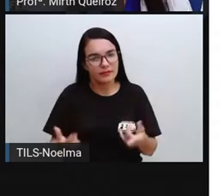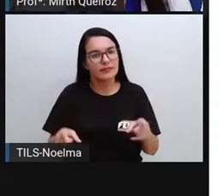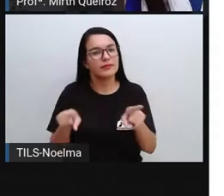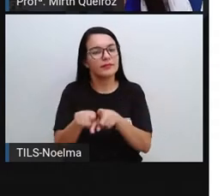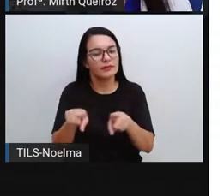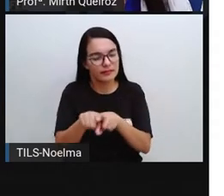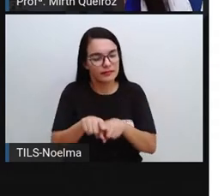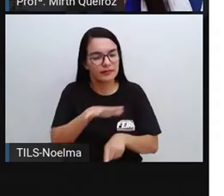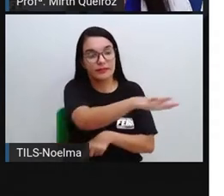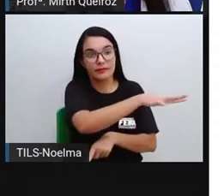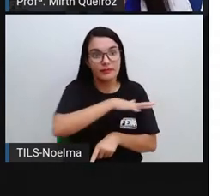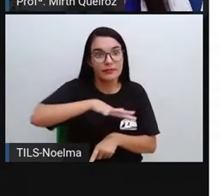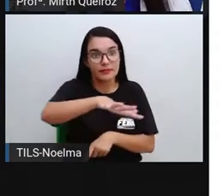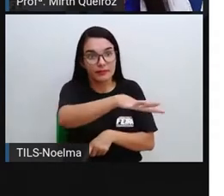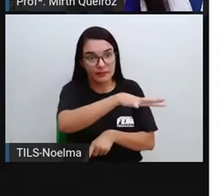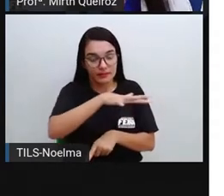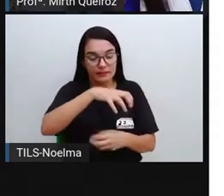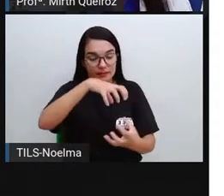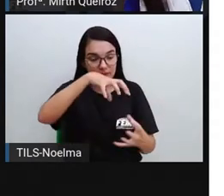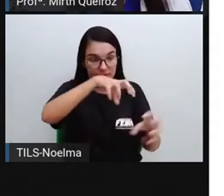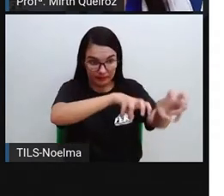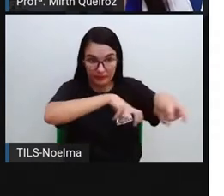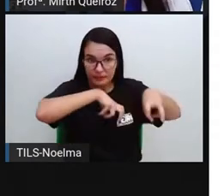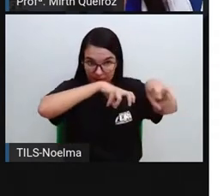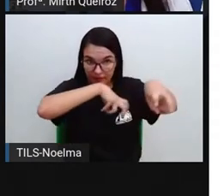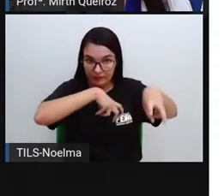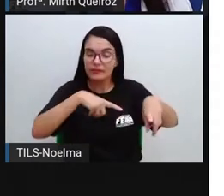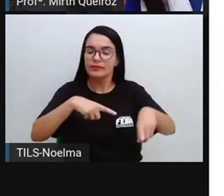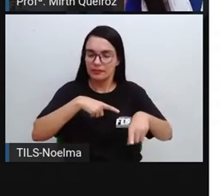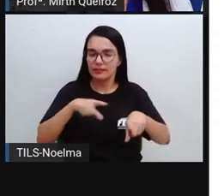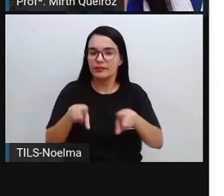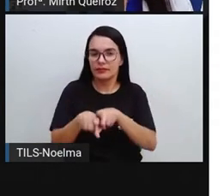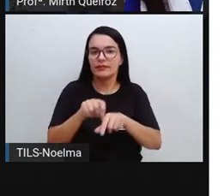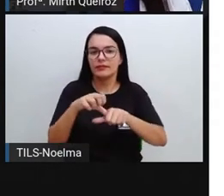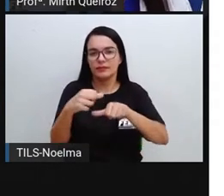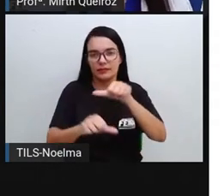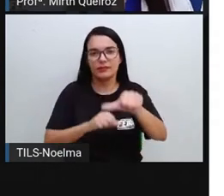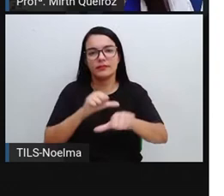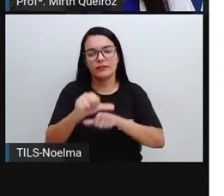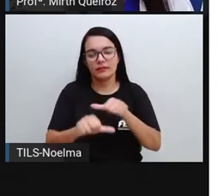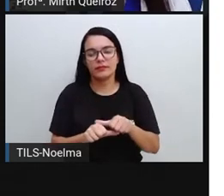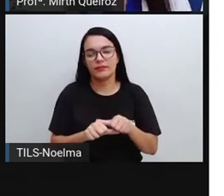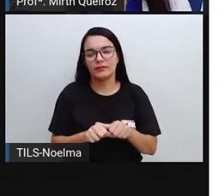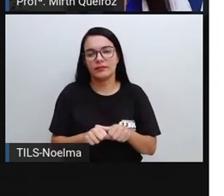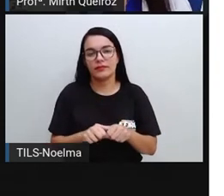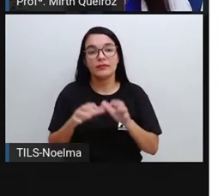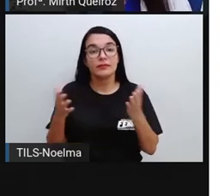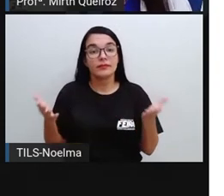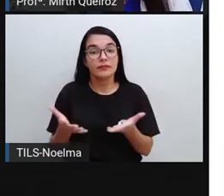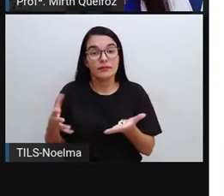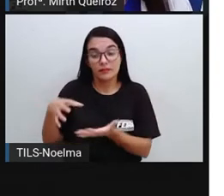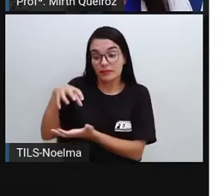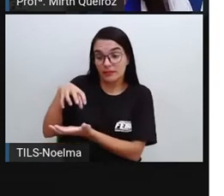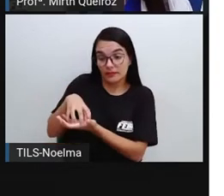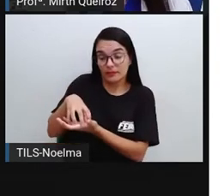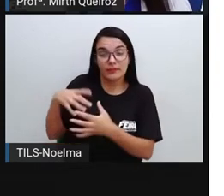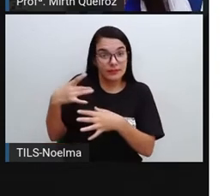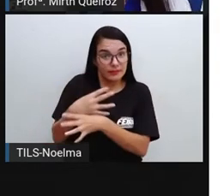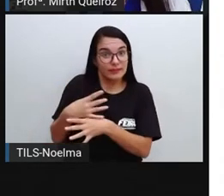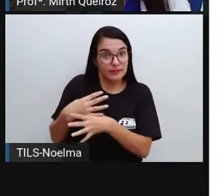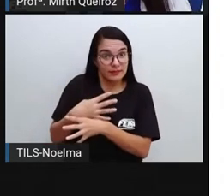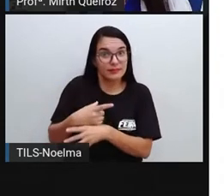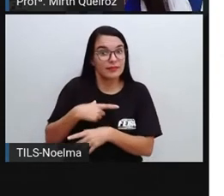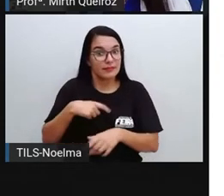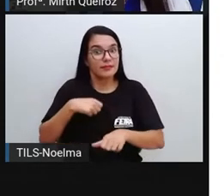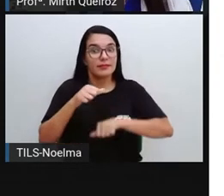paisagem do campo, ela vem sendo transformada através desse trabalho humano. Já as paisagens urbanas são alterações